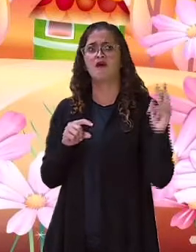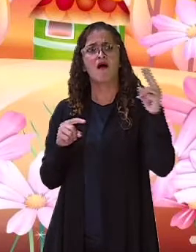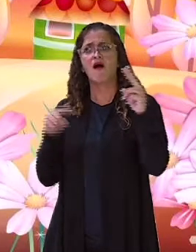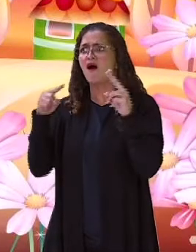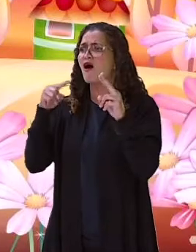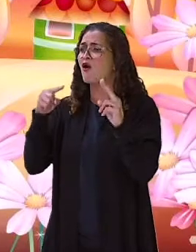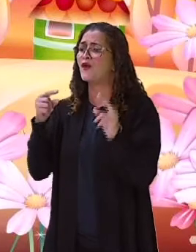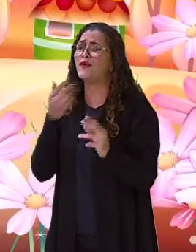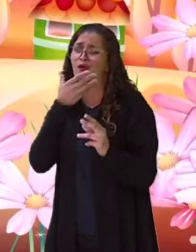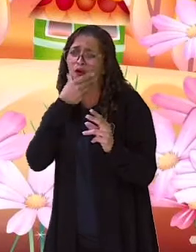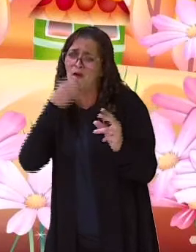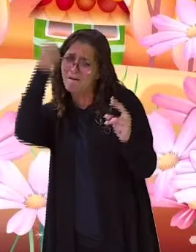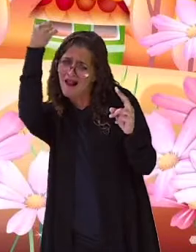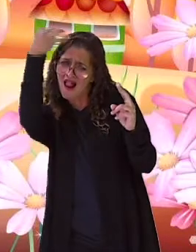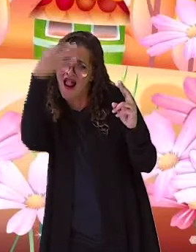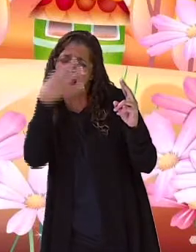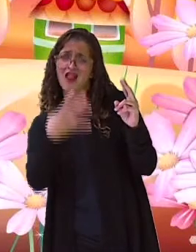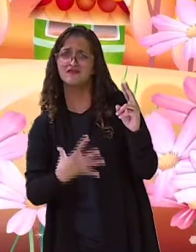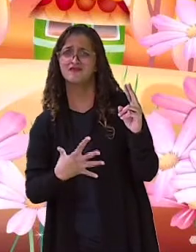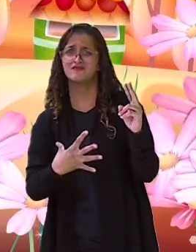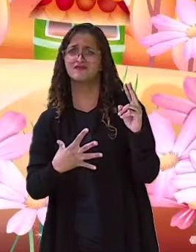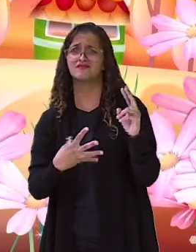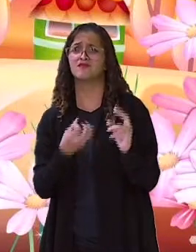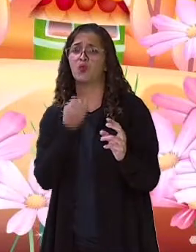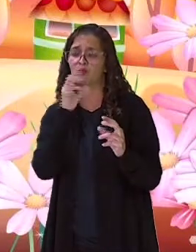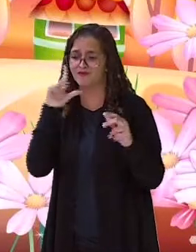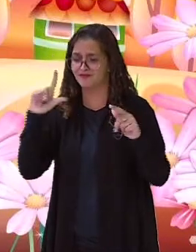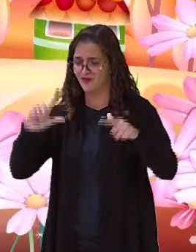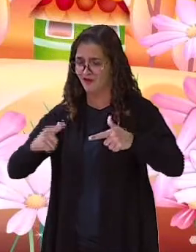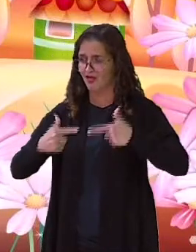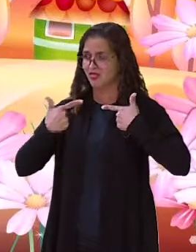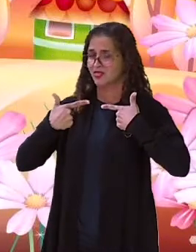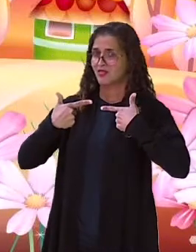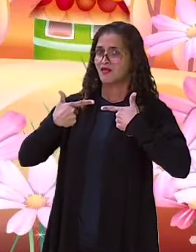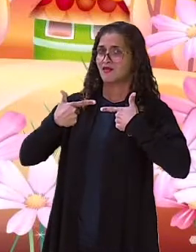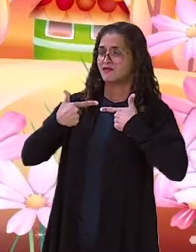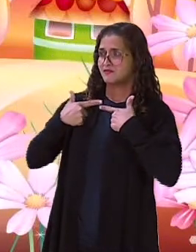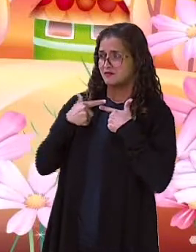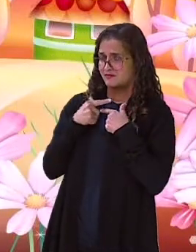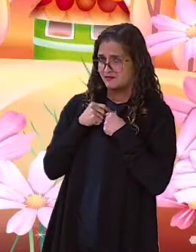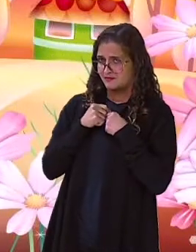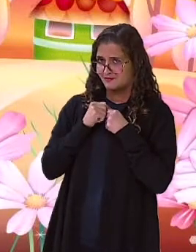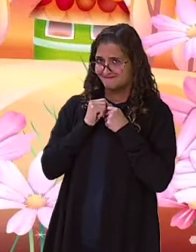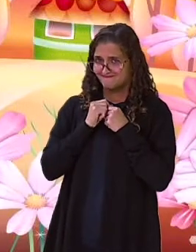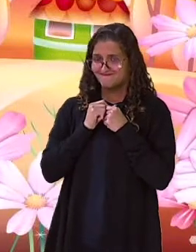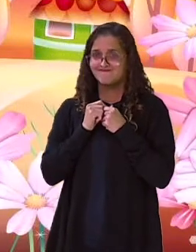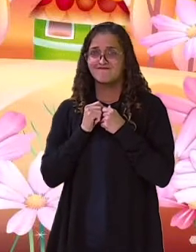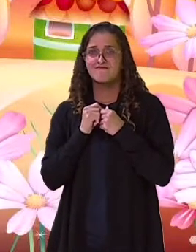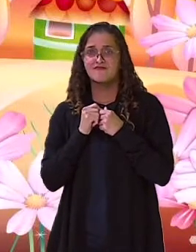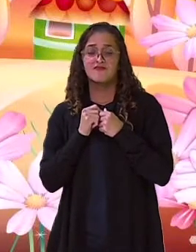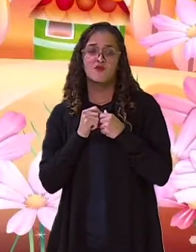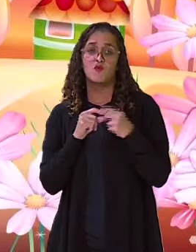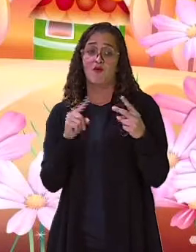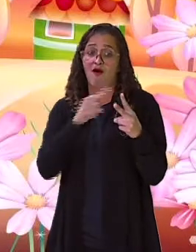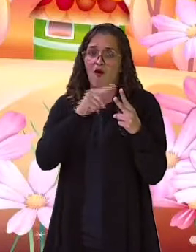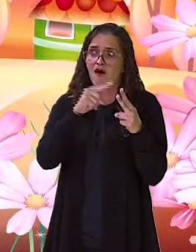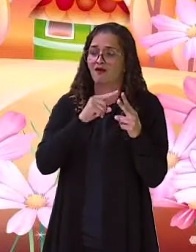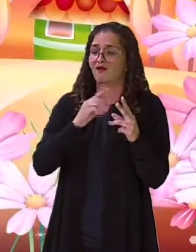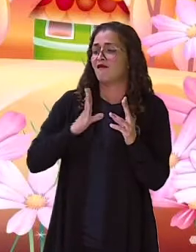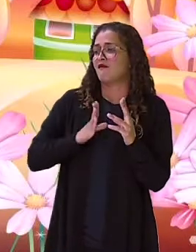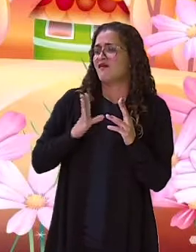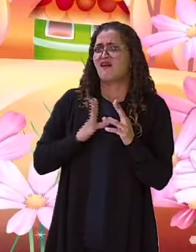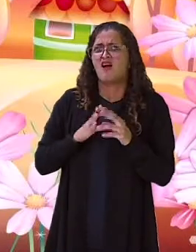acontecido, a boa sorte escondeu um sorriso. A riqueza, sua irmã, ficou